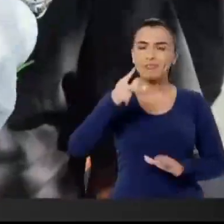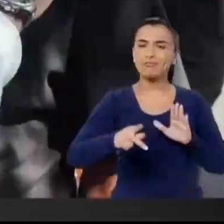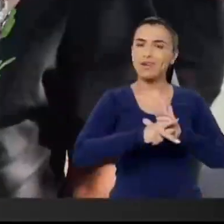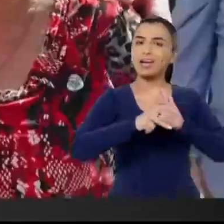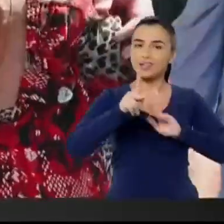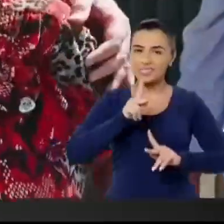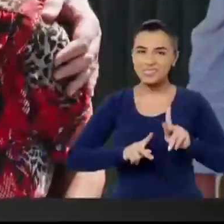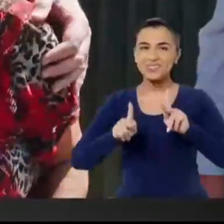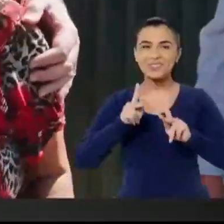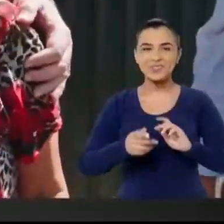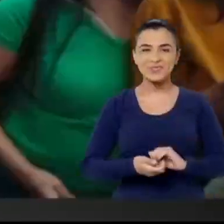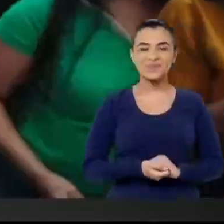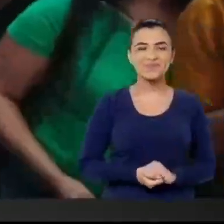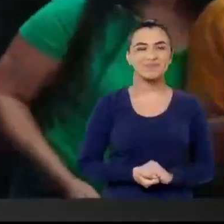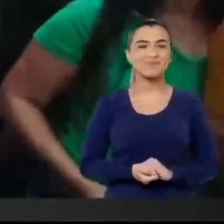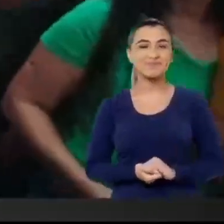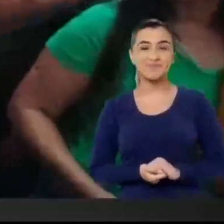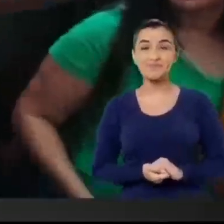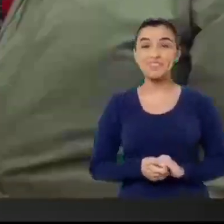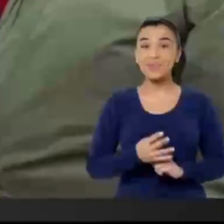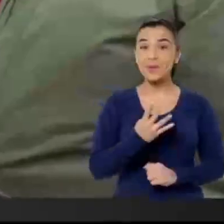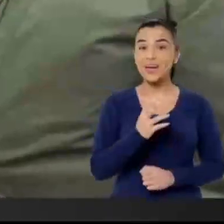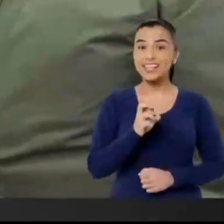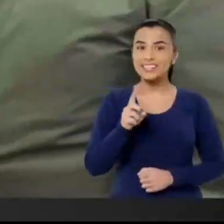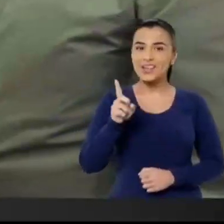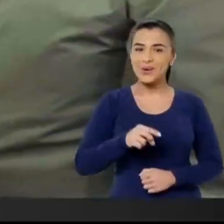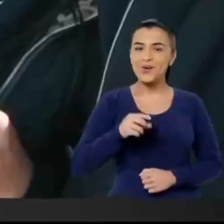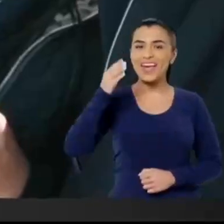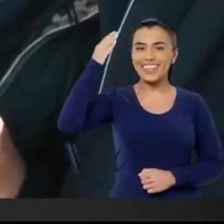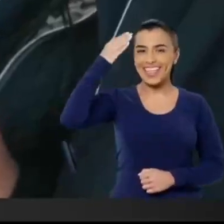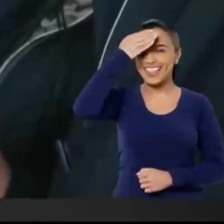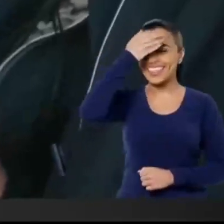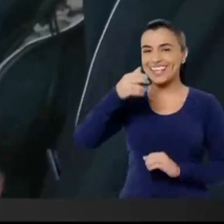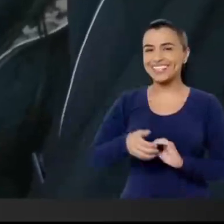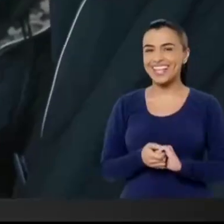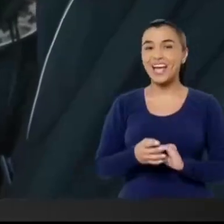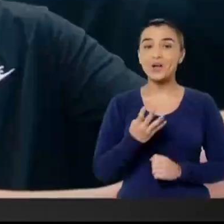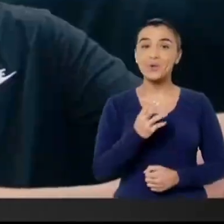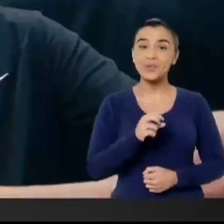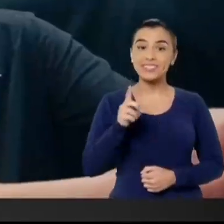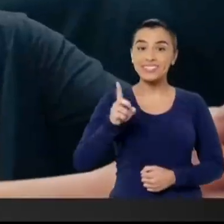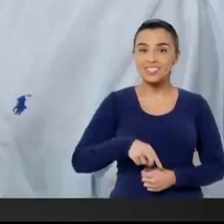Blackpool É 15 É 15